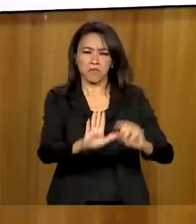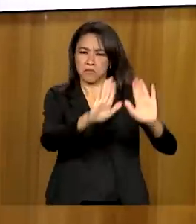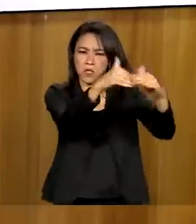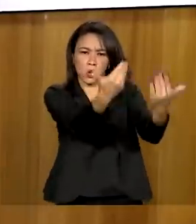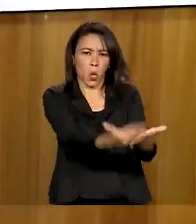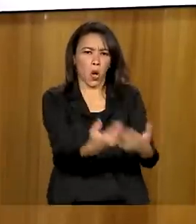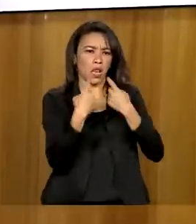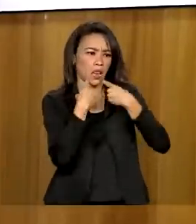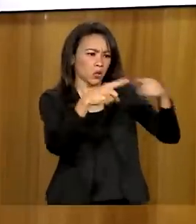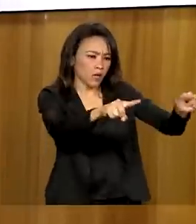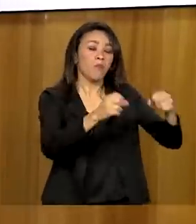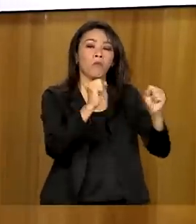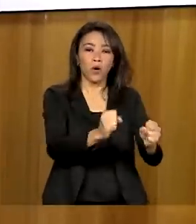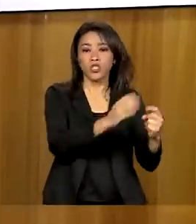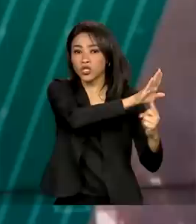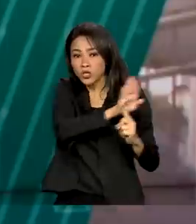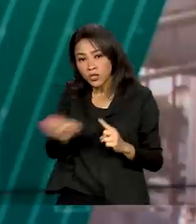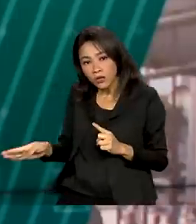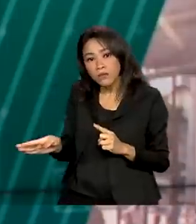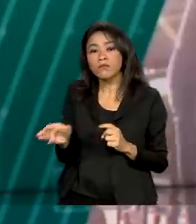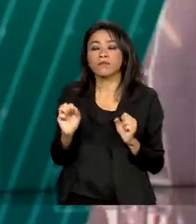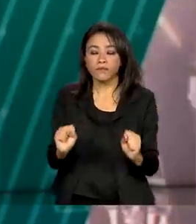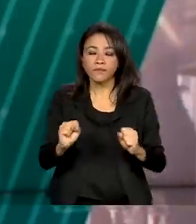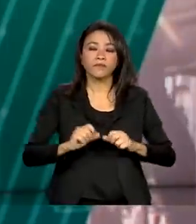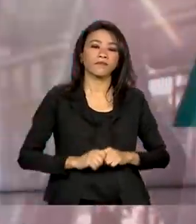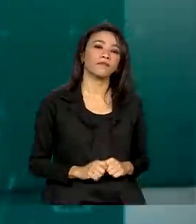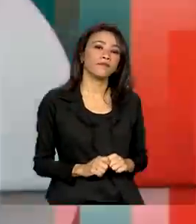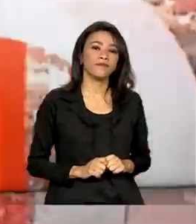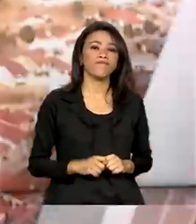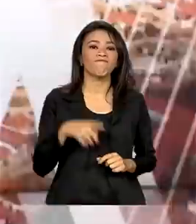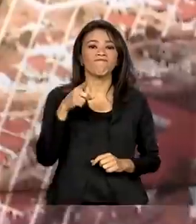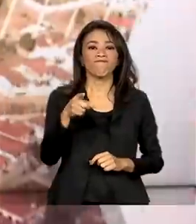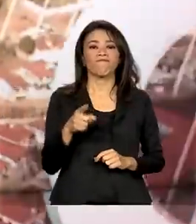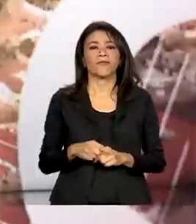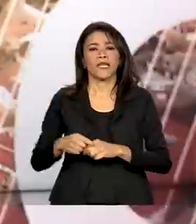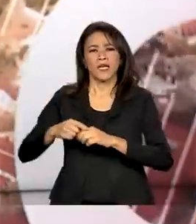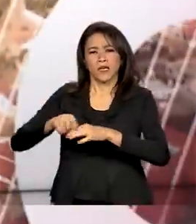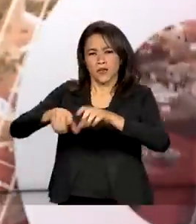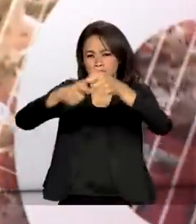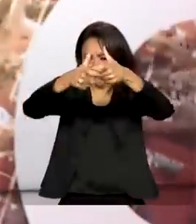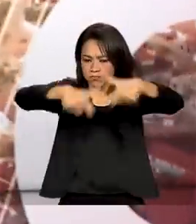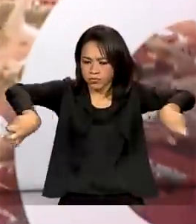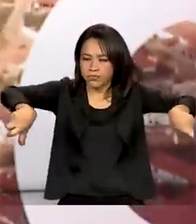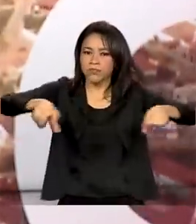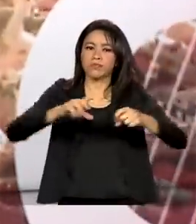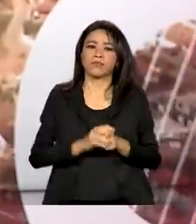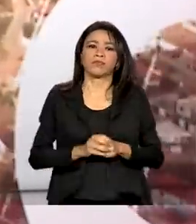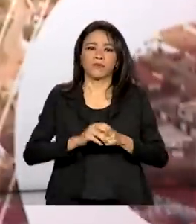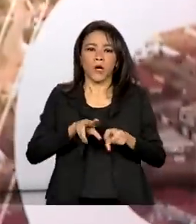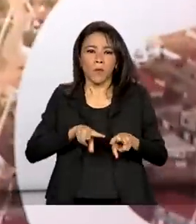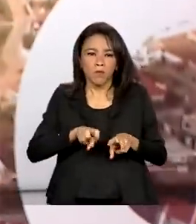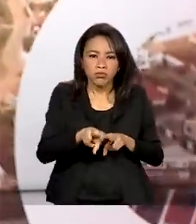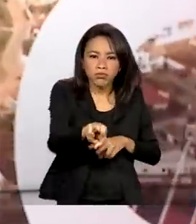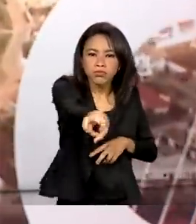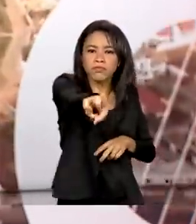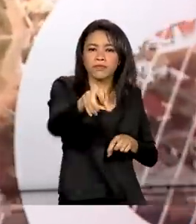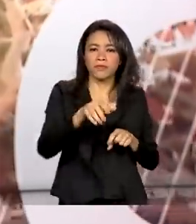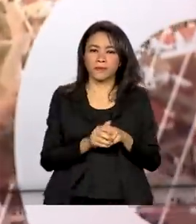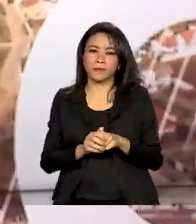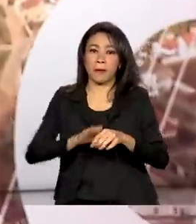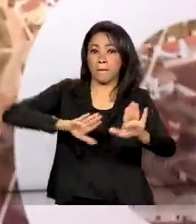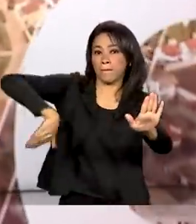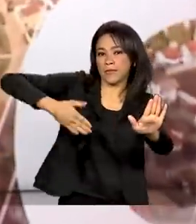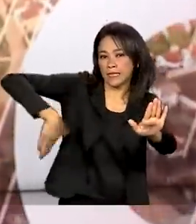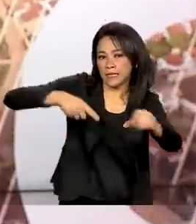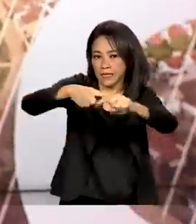possa denunciar isso para o Ministério da Educação. ginásios, pistas de atletismo, campos de futebol, piscinas.